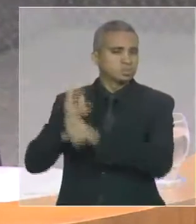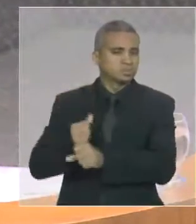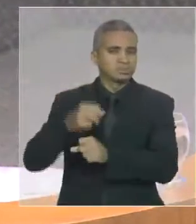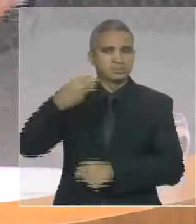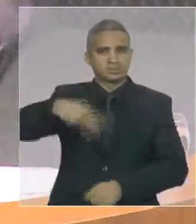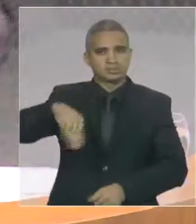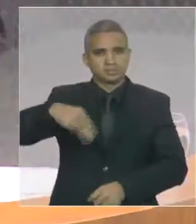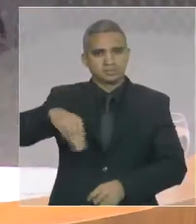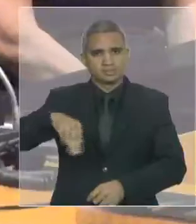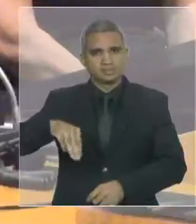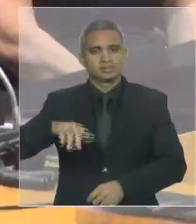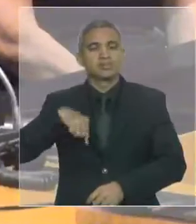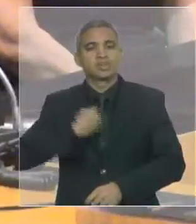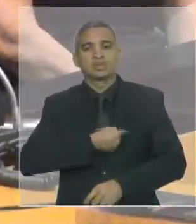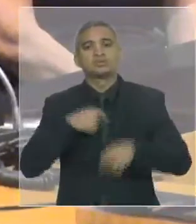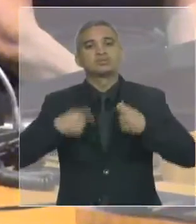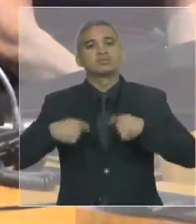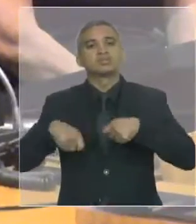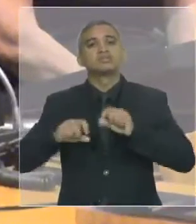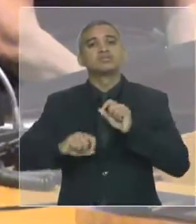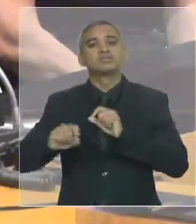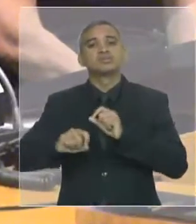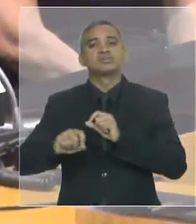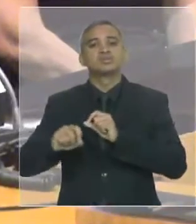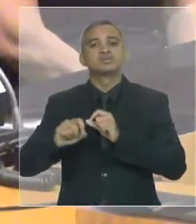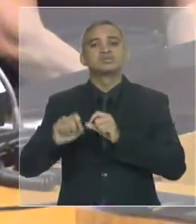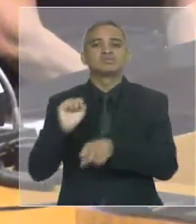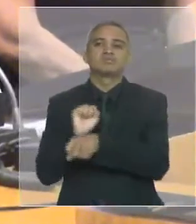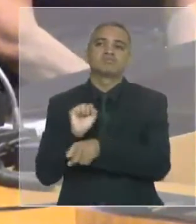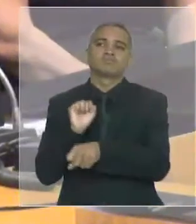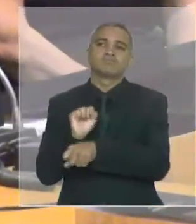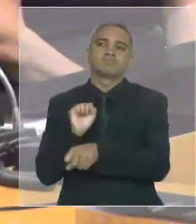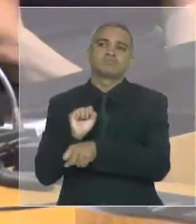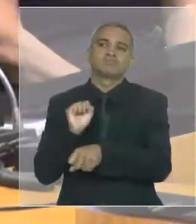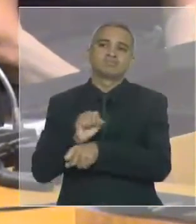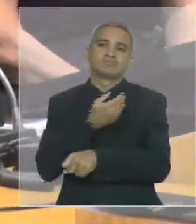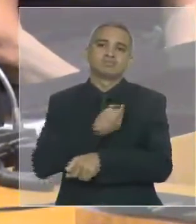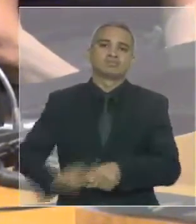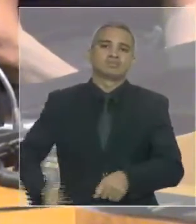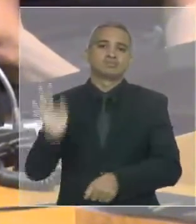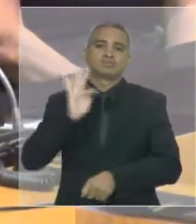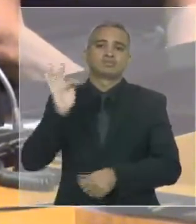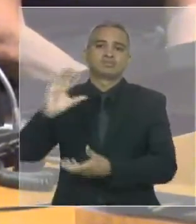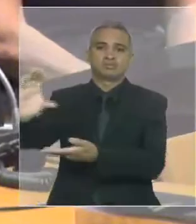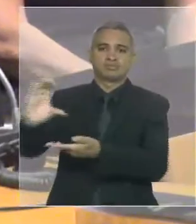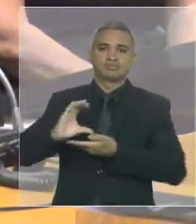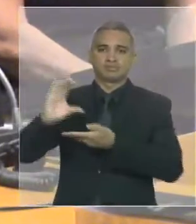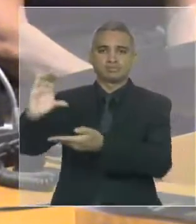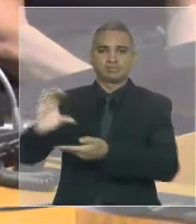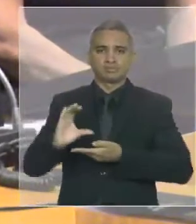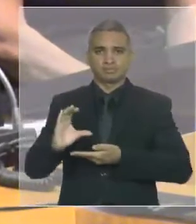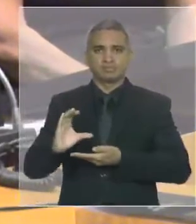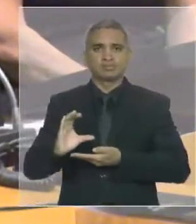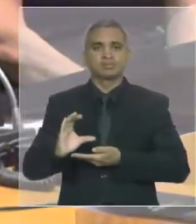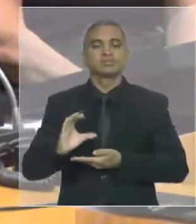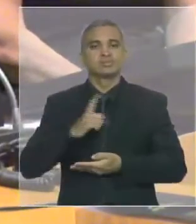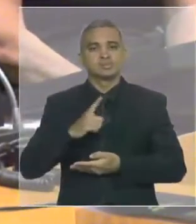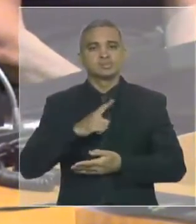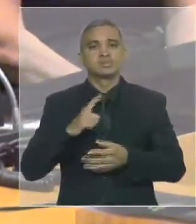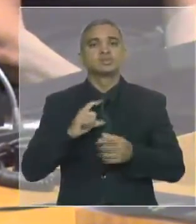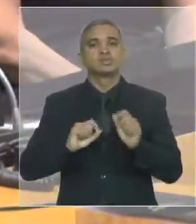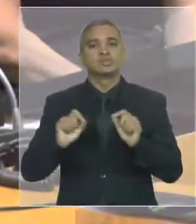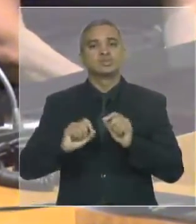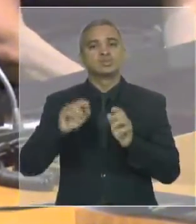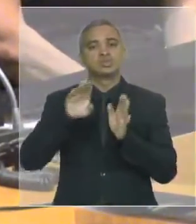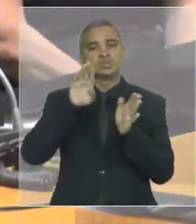alta dependência de transferências constitucionais federais. Nós tivemos uma retração de 156 milhões